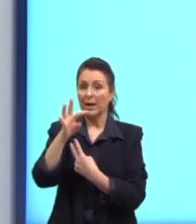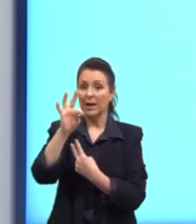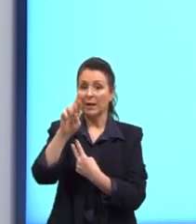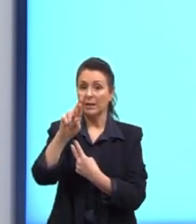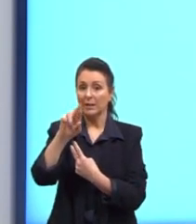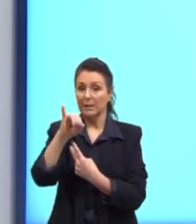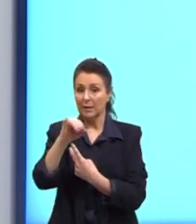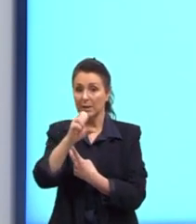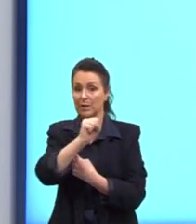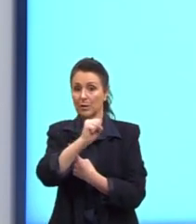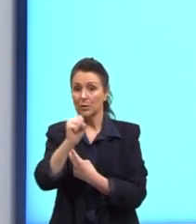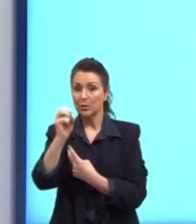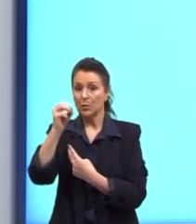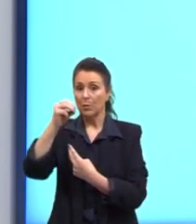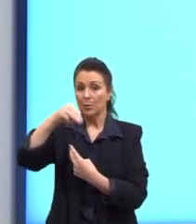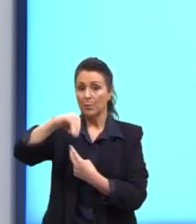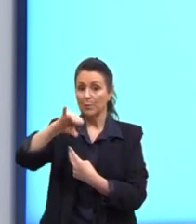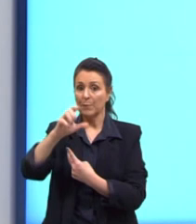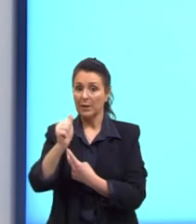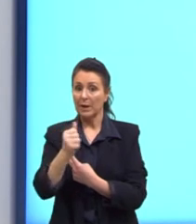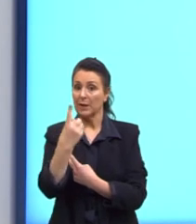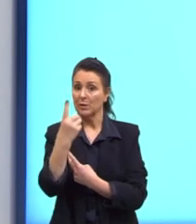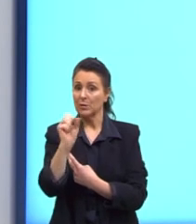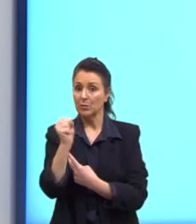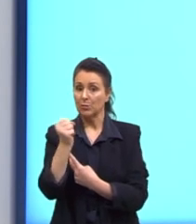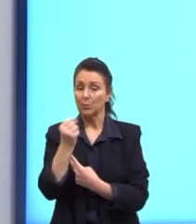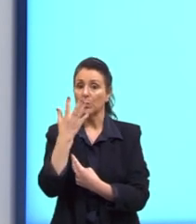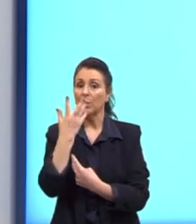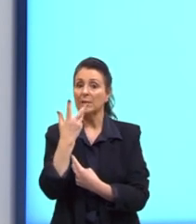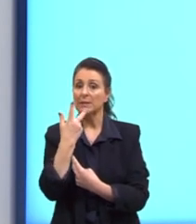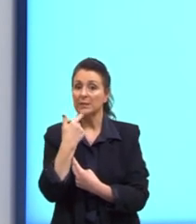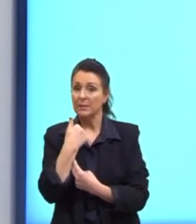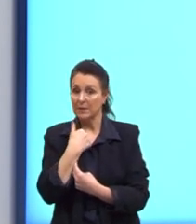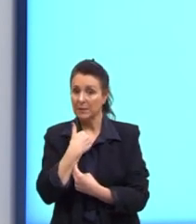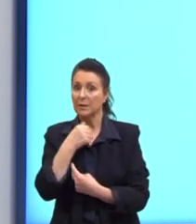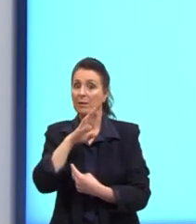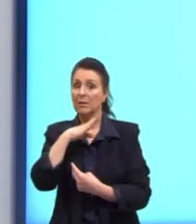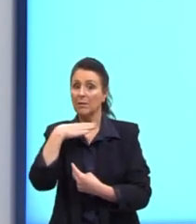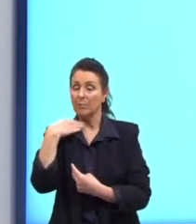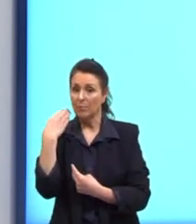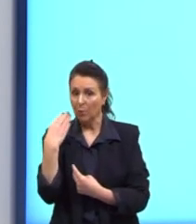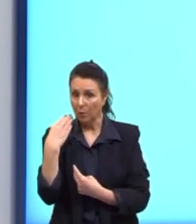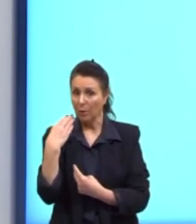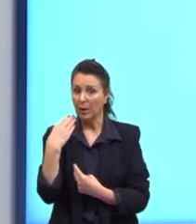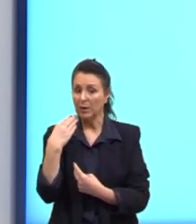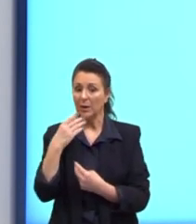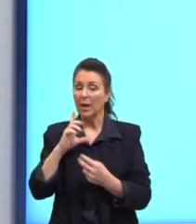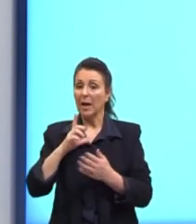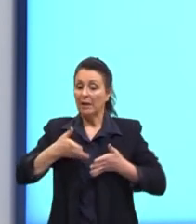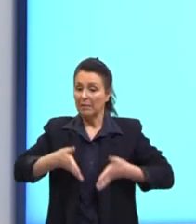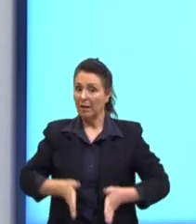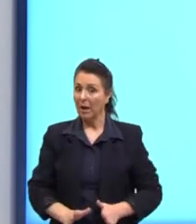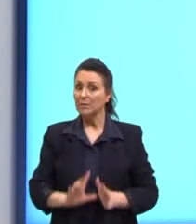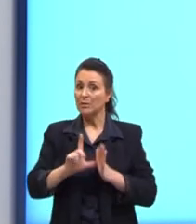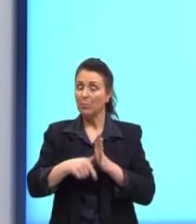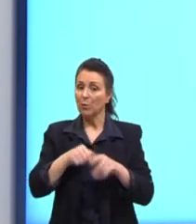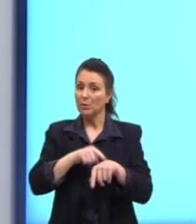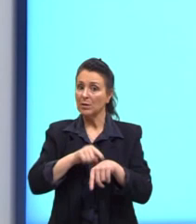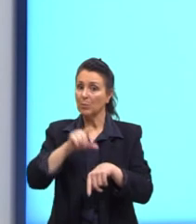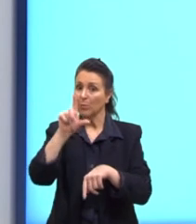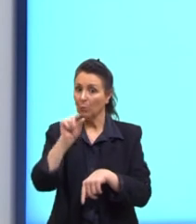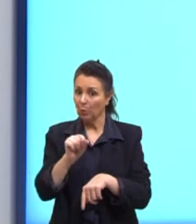18. Normalmente, as crianças afetadas morrem em alguns meses e apresentam defeitos